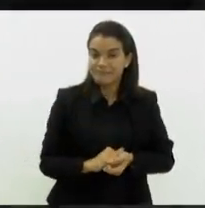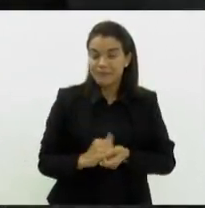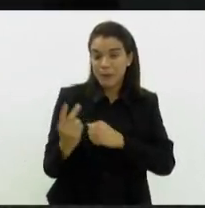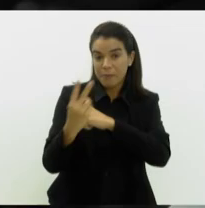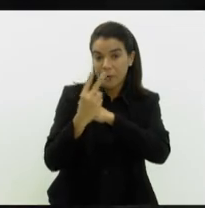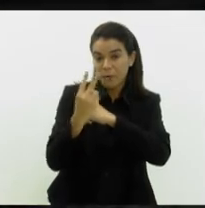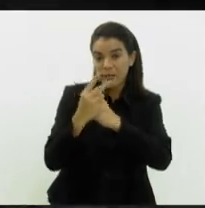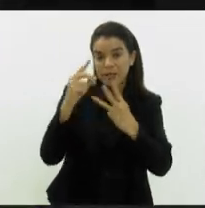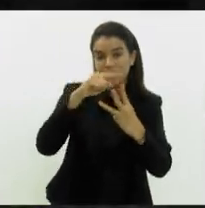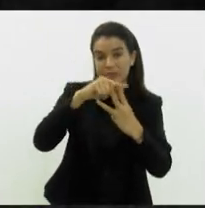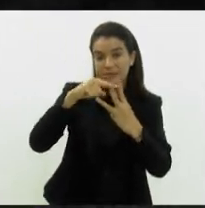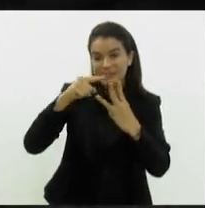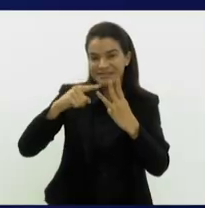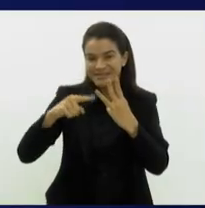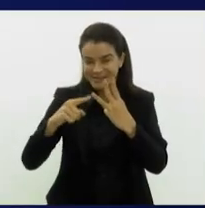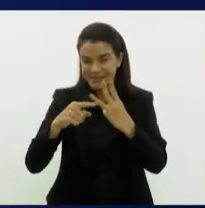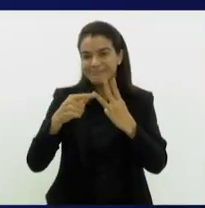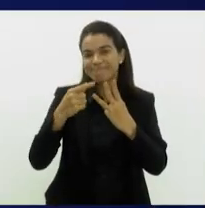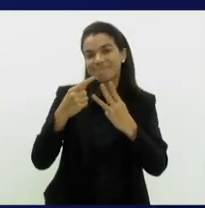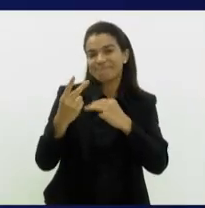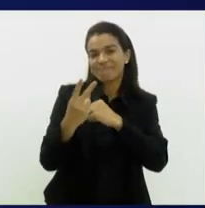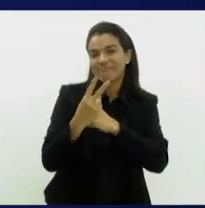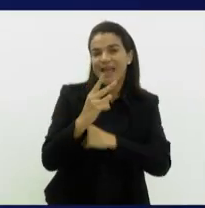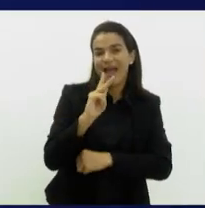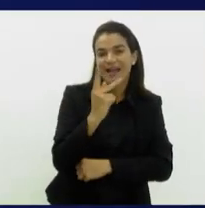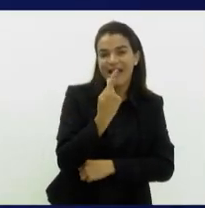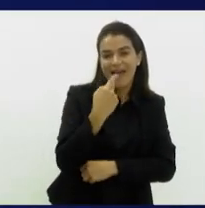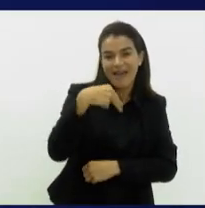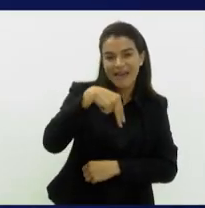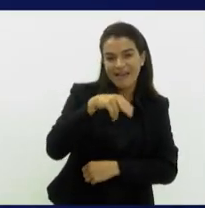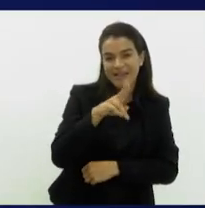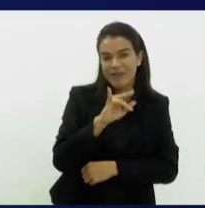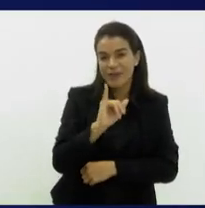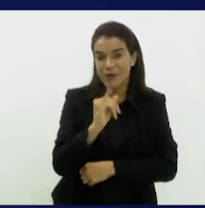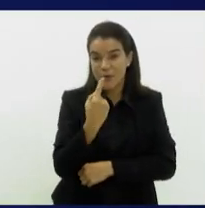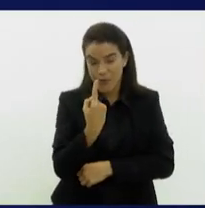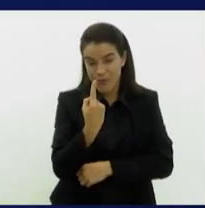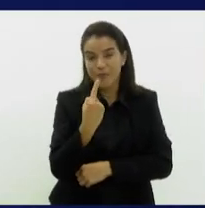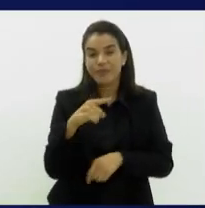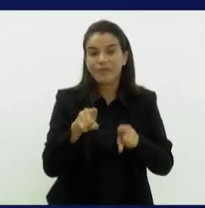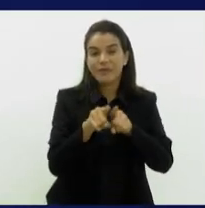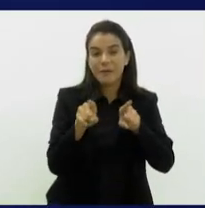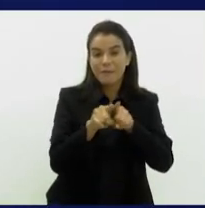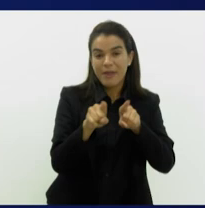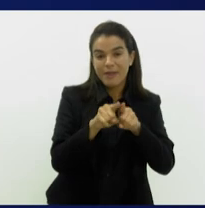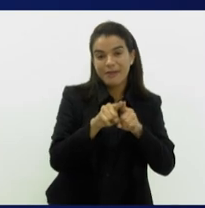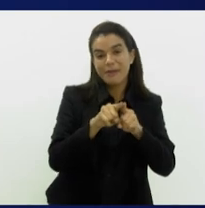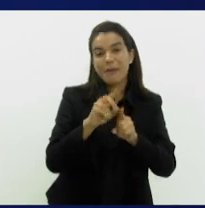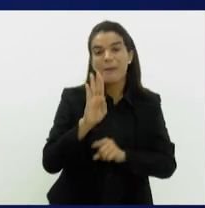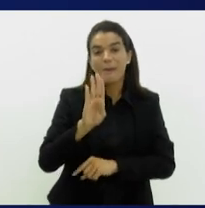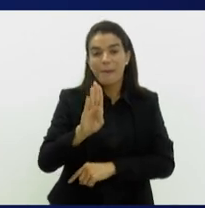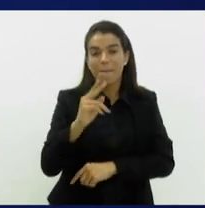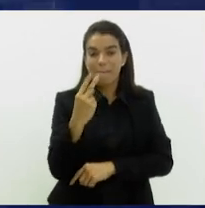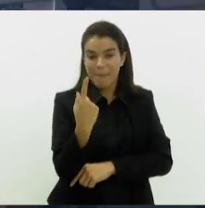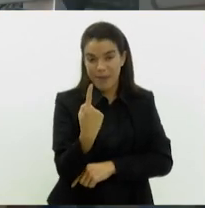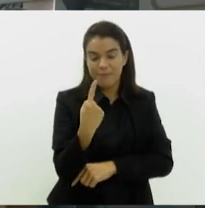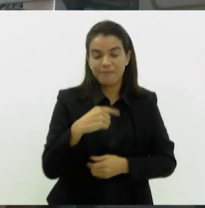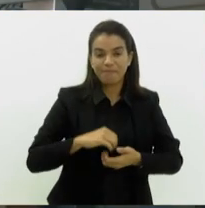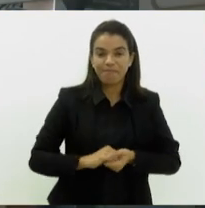três sorotipos diferentes da doença. H1N1, Victoria, H3N2, Tailândia e B, Áustria.